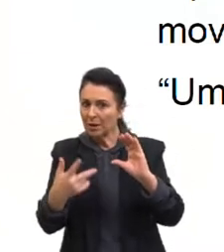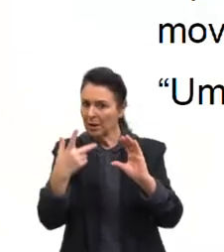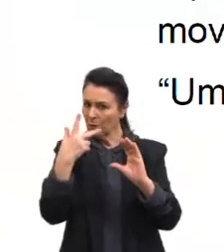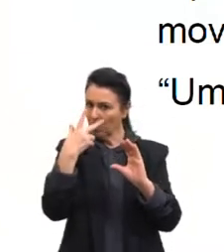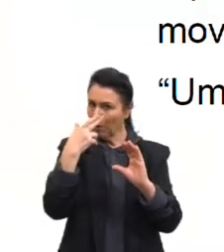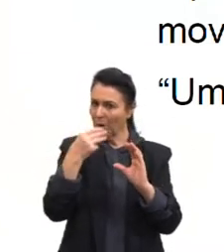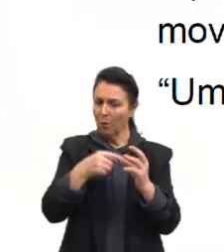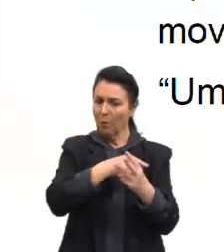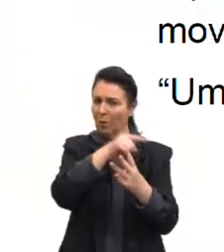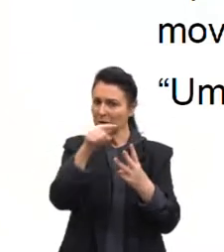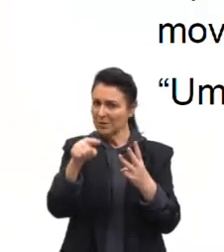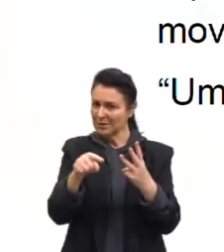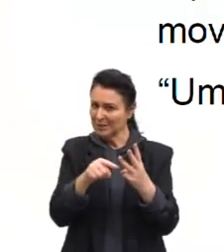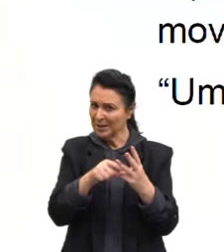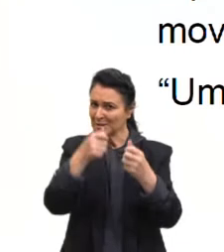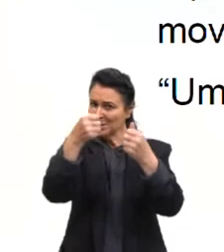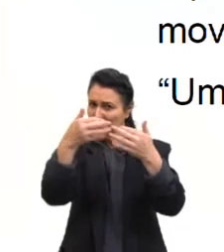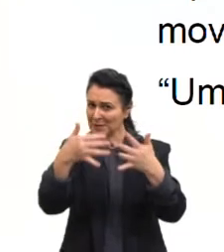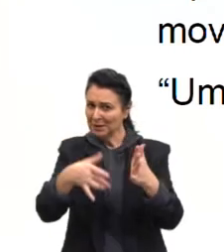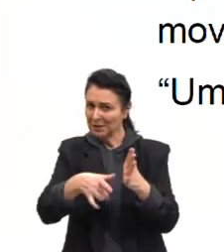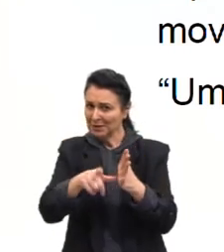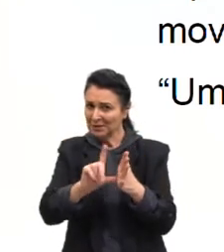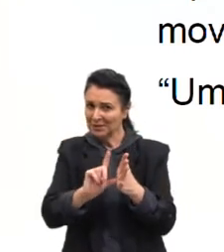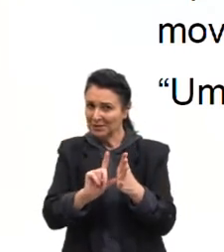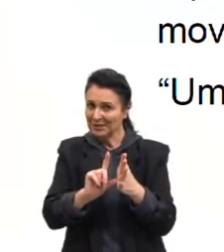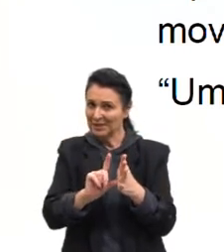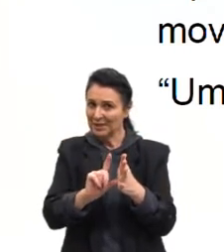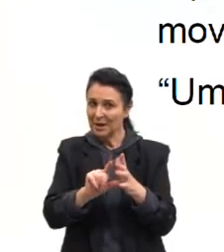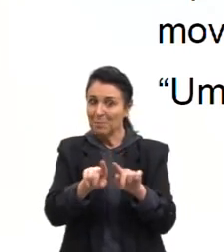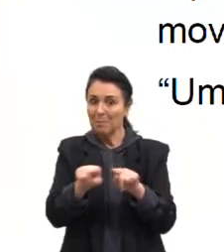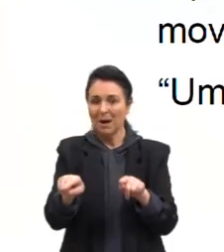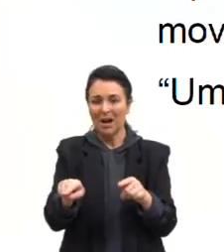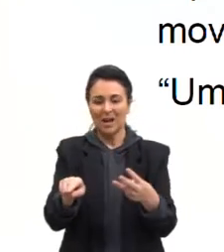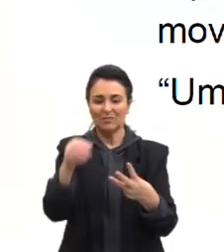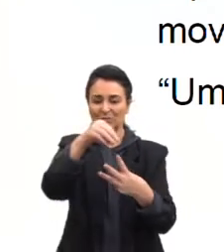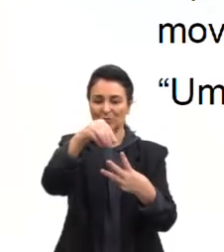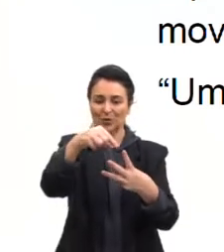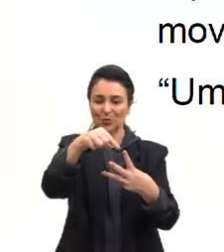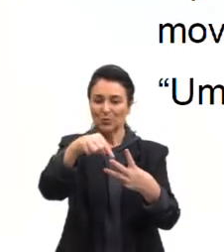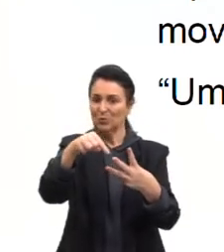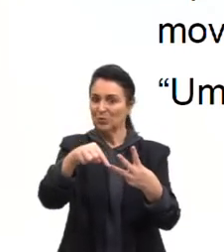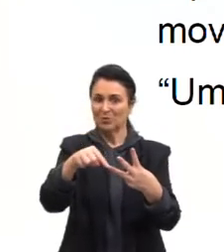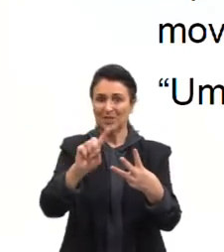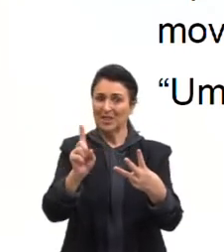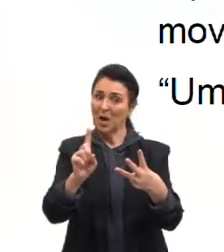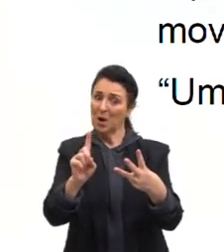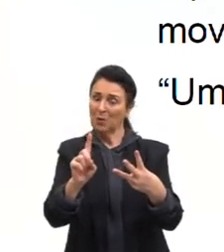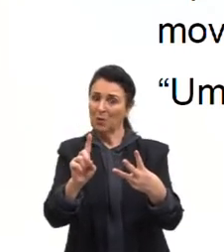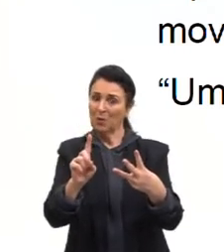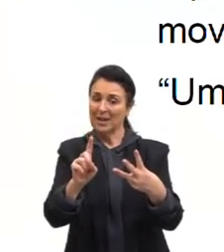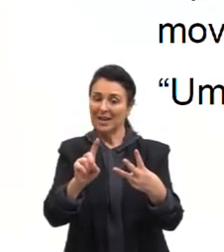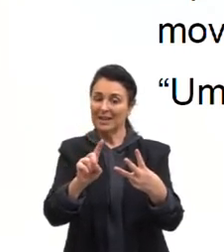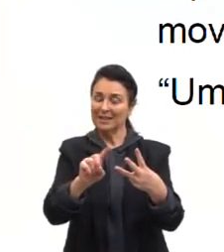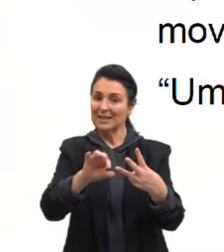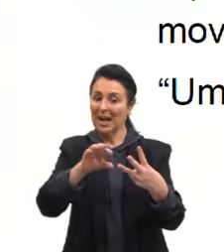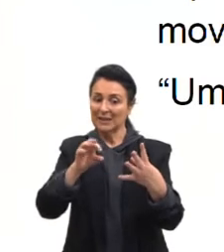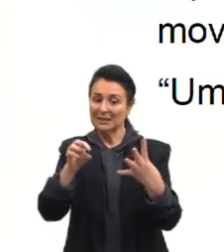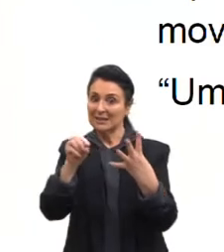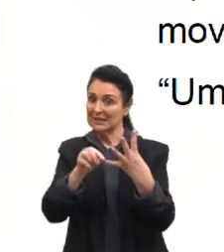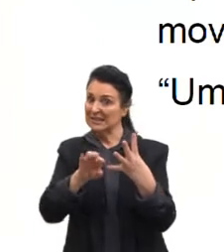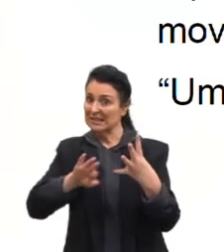animais, às plantas e aos fungos. Então, ao mesmo tempo que ele não é nenhum deles, ele se assemelha a todos eles. Por isso que eles são fantásticos.